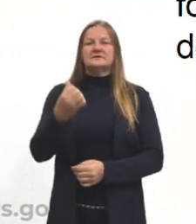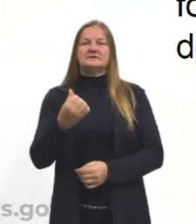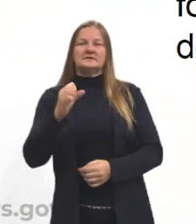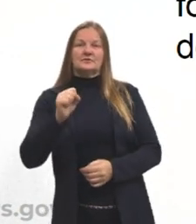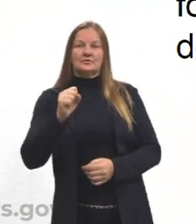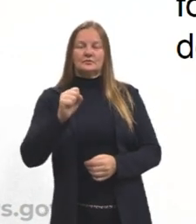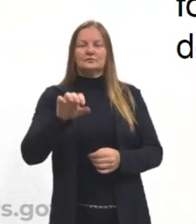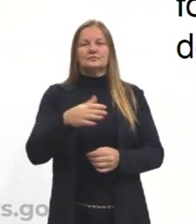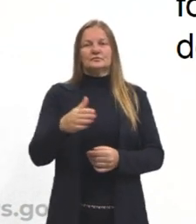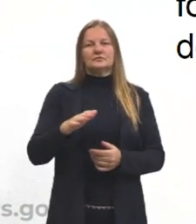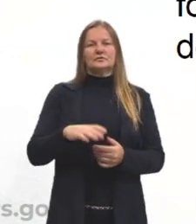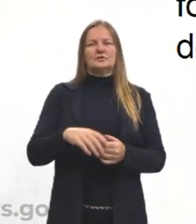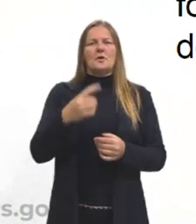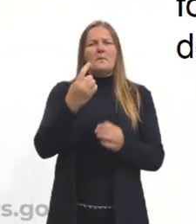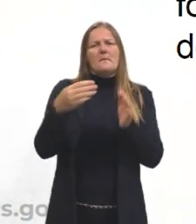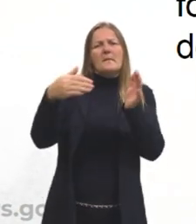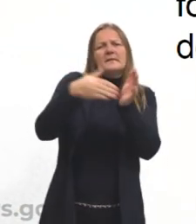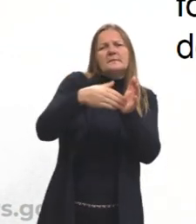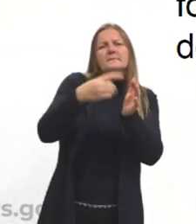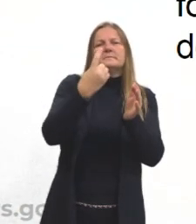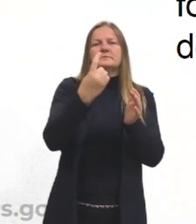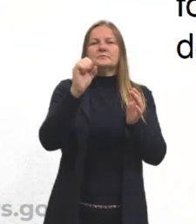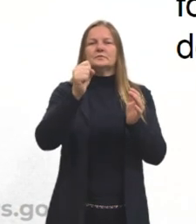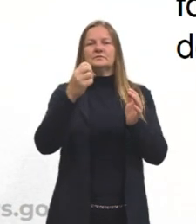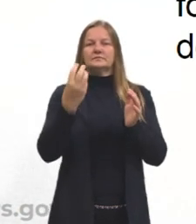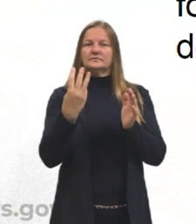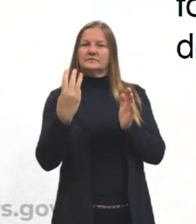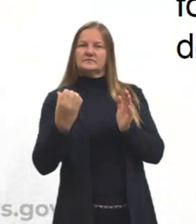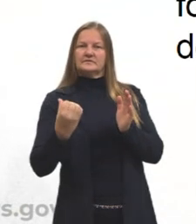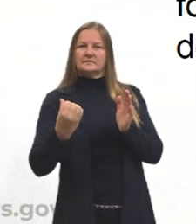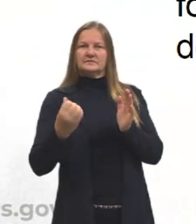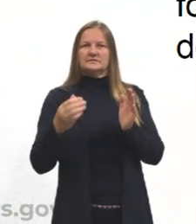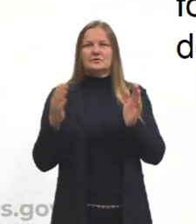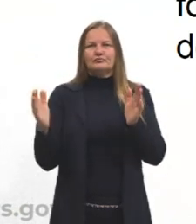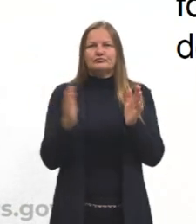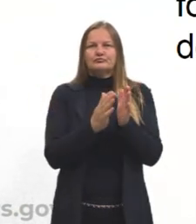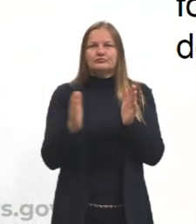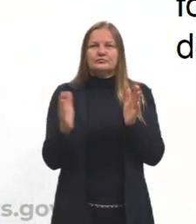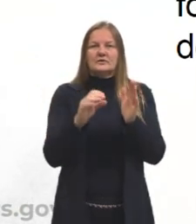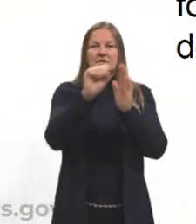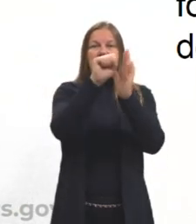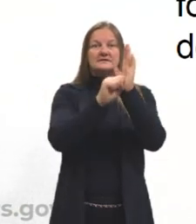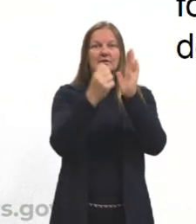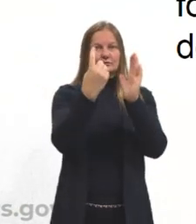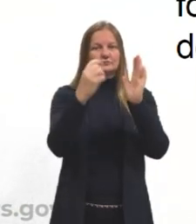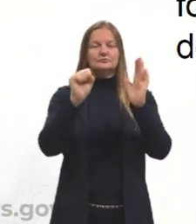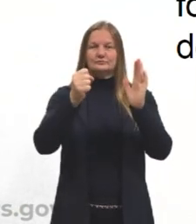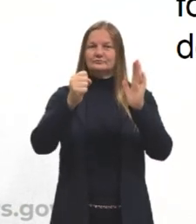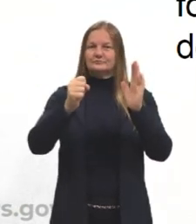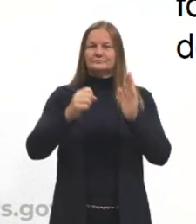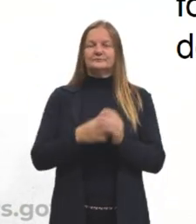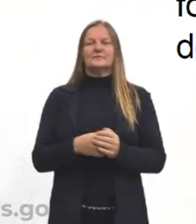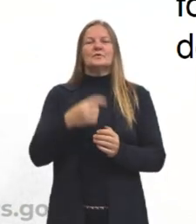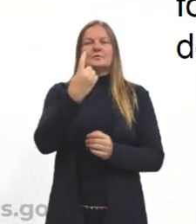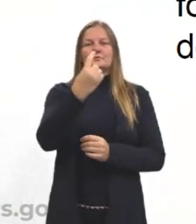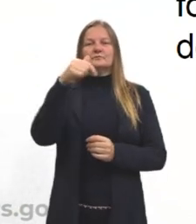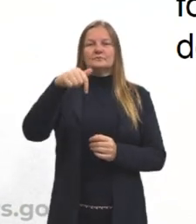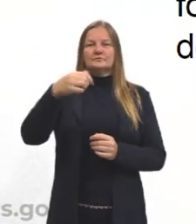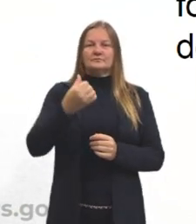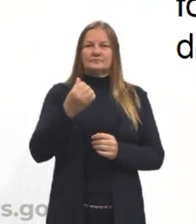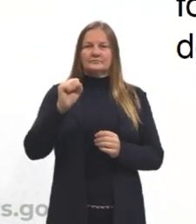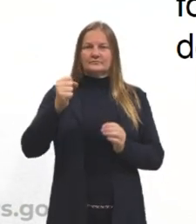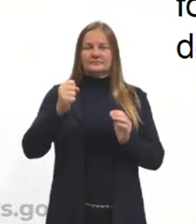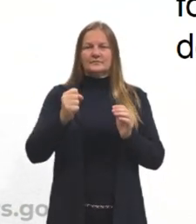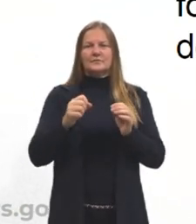1768 a 1836, ou seja, no século XVIII. Em 1768